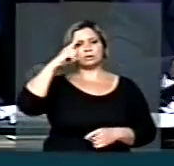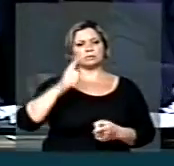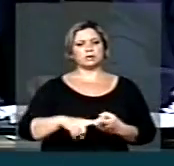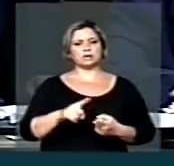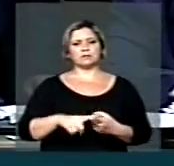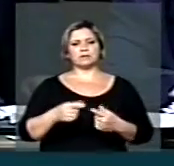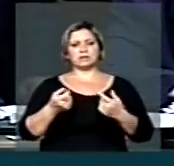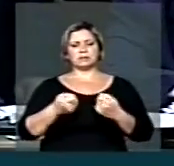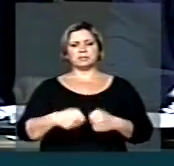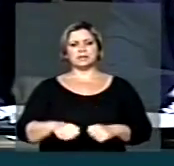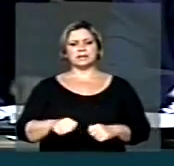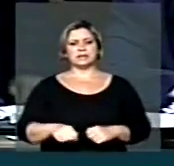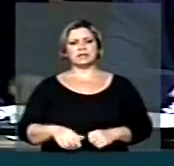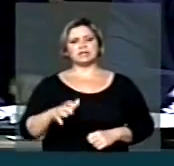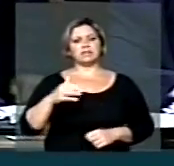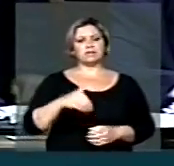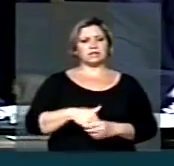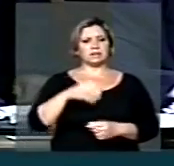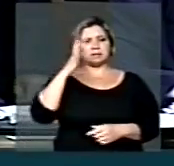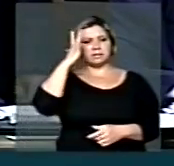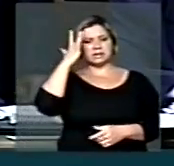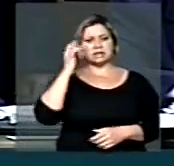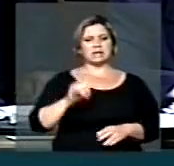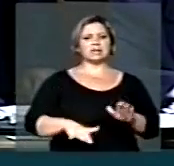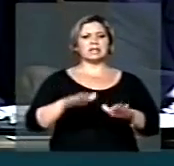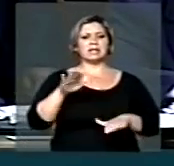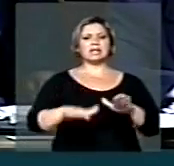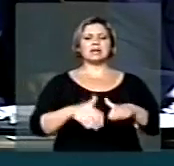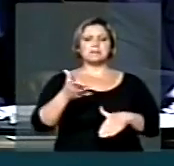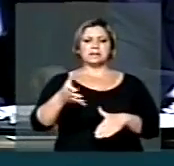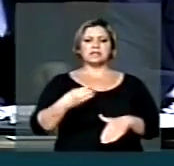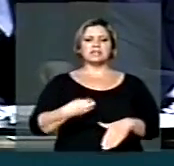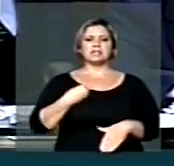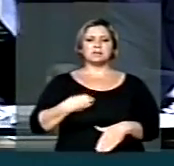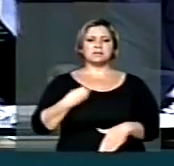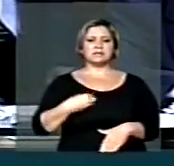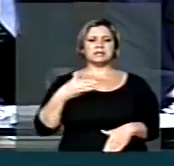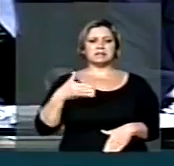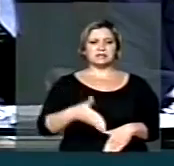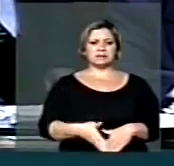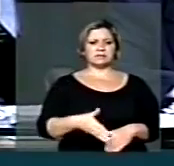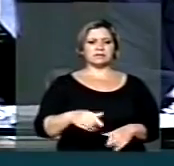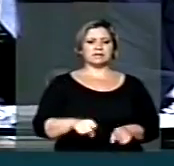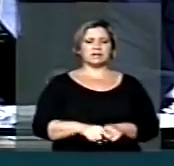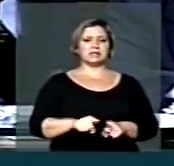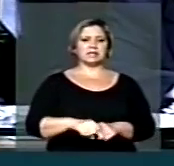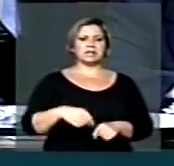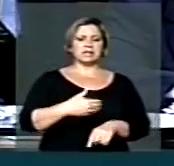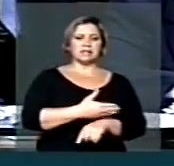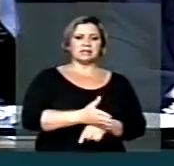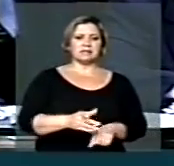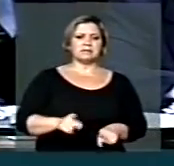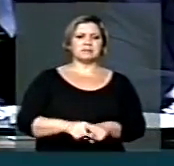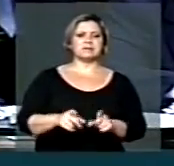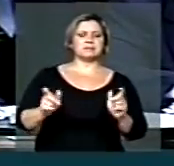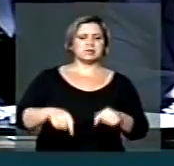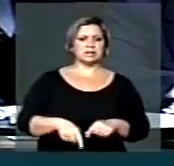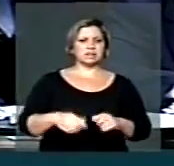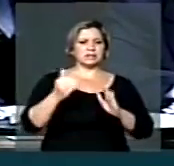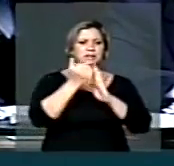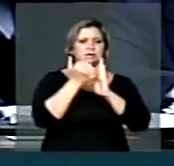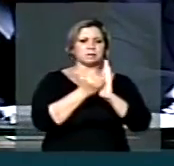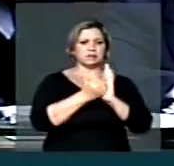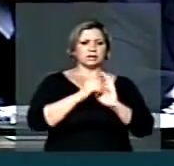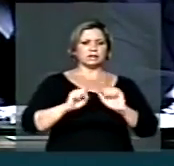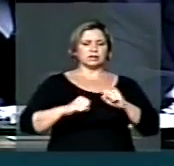E não precisar votação amanhã, não dependerá da presença do senhor parlamentar até mais tarde hoje para que damos a pauta do